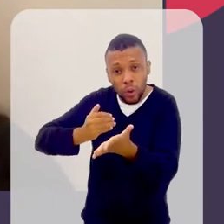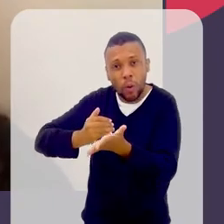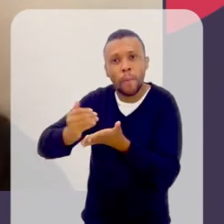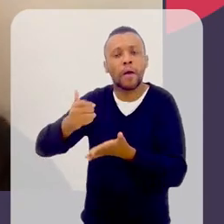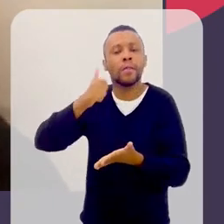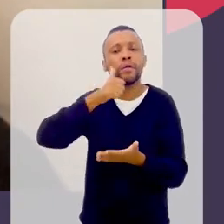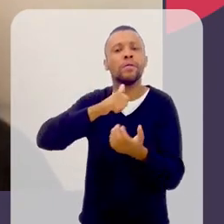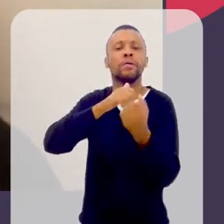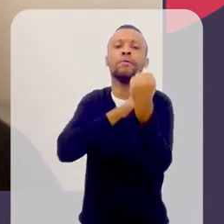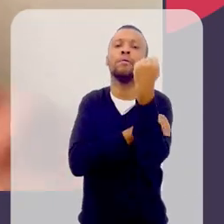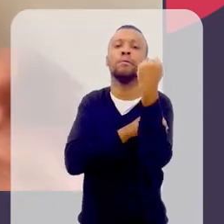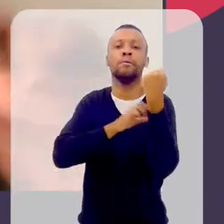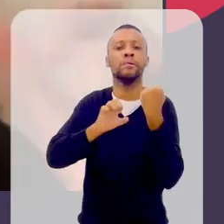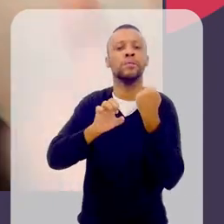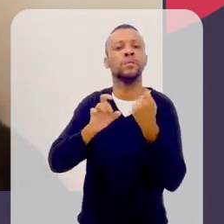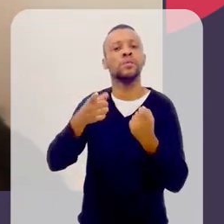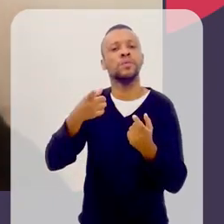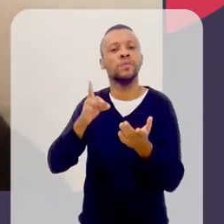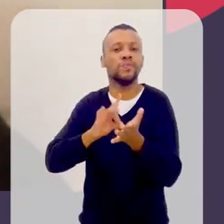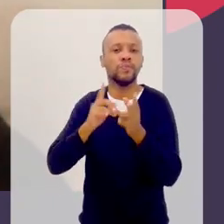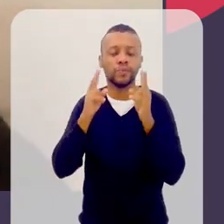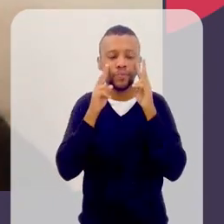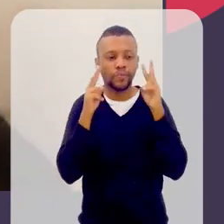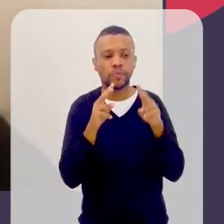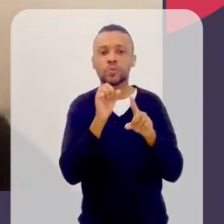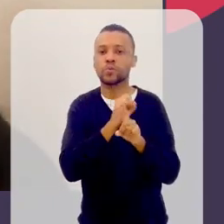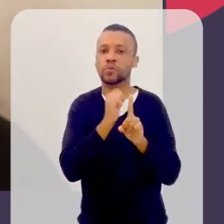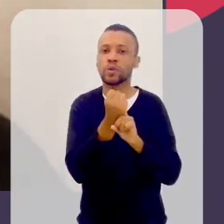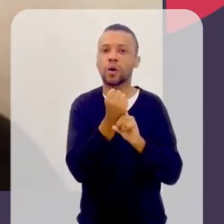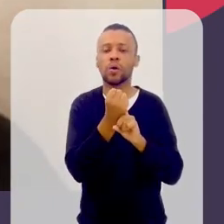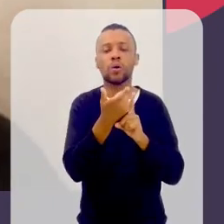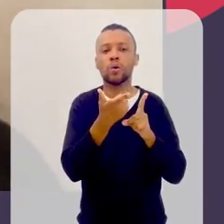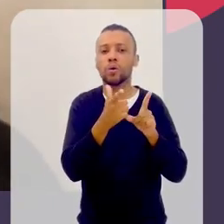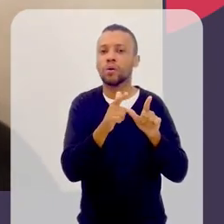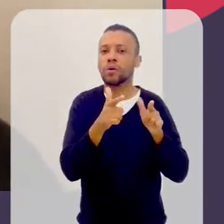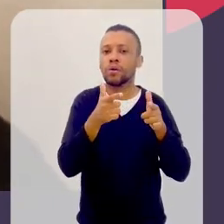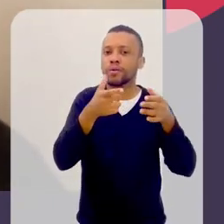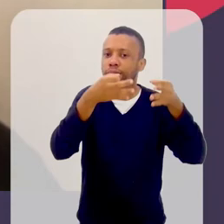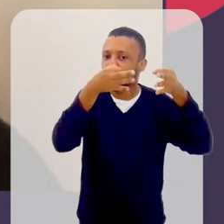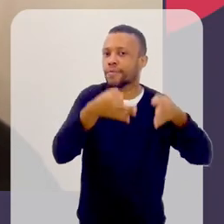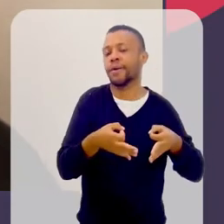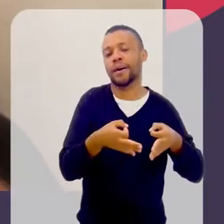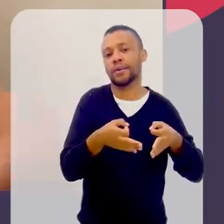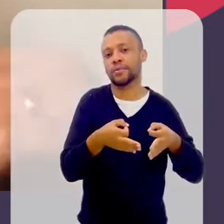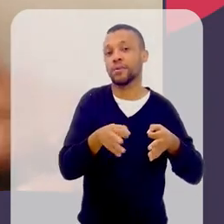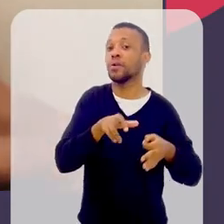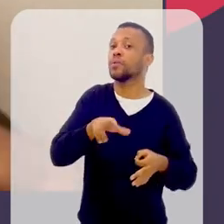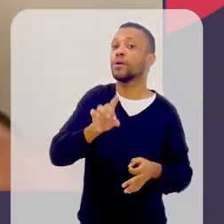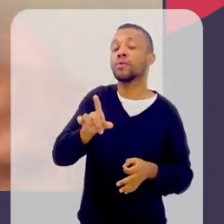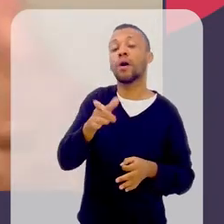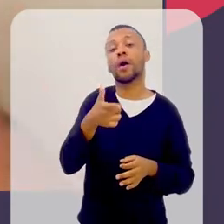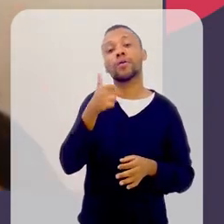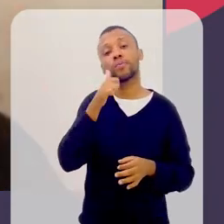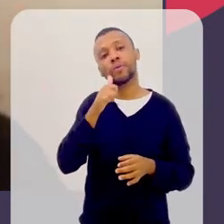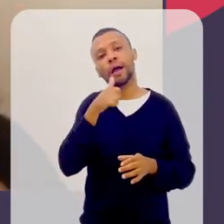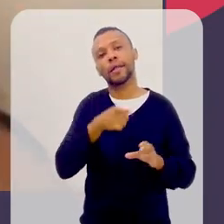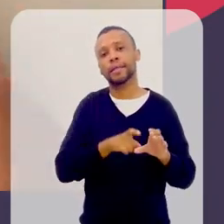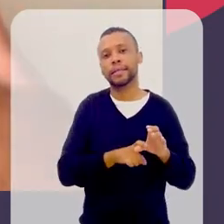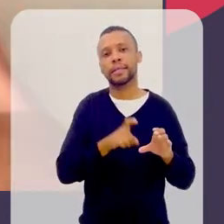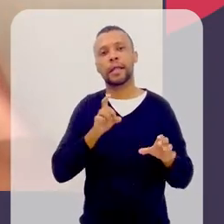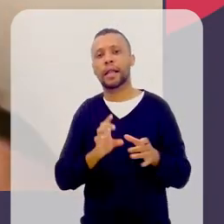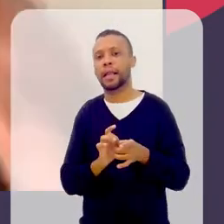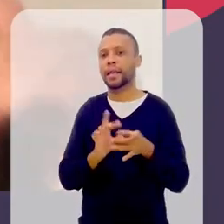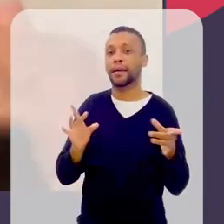Porque, justamente, você tem o reconhecimento social do fato. E aí, não são só mulheres independentes escrevendo. São mulheres.